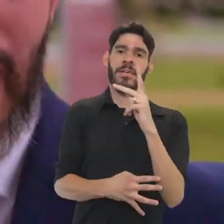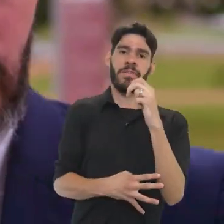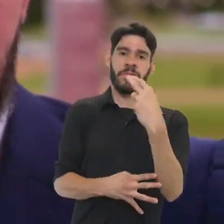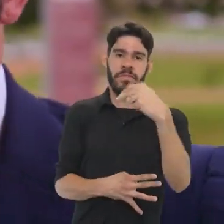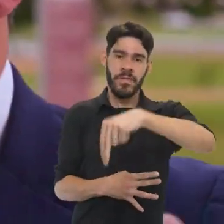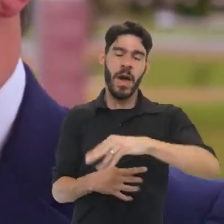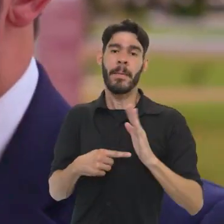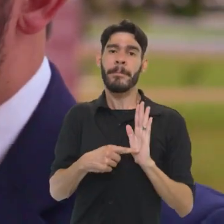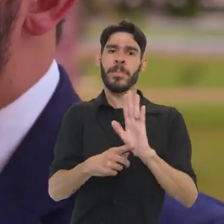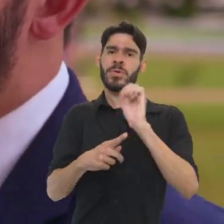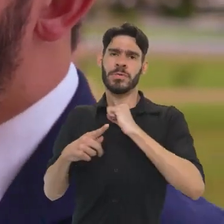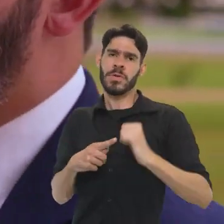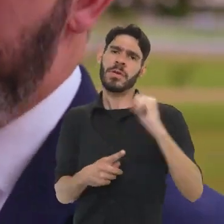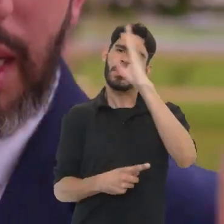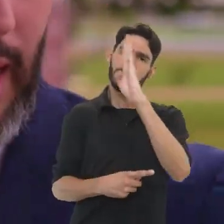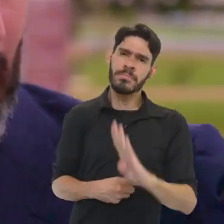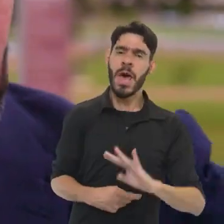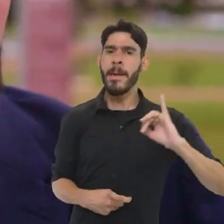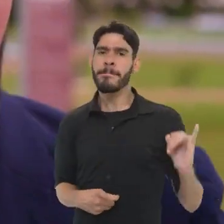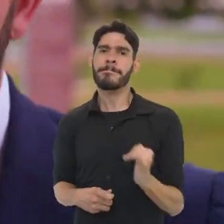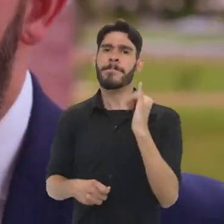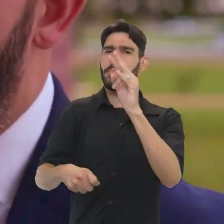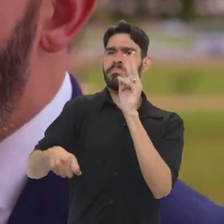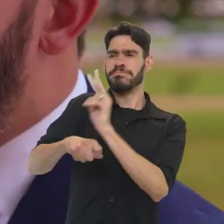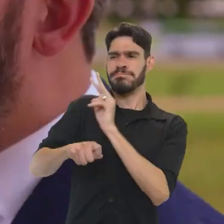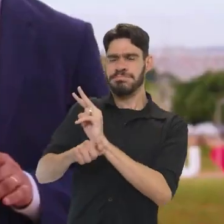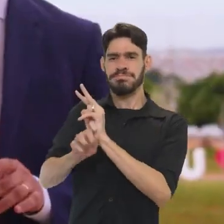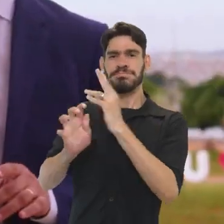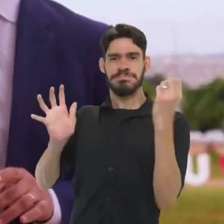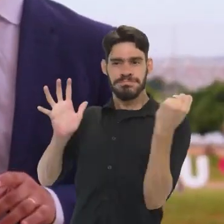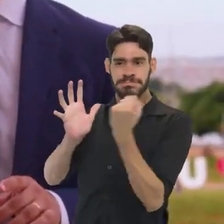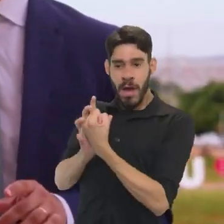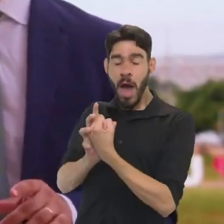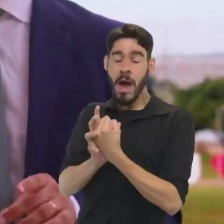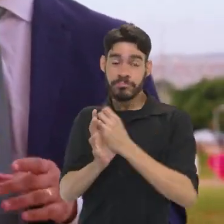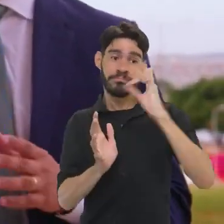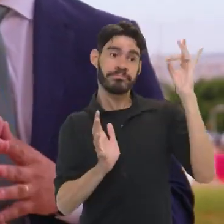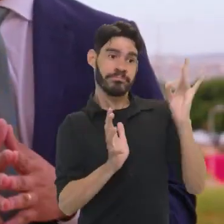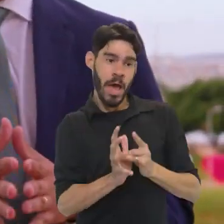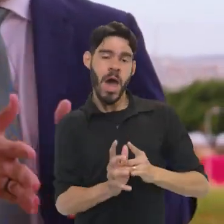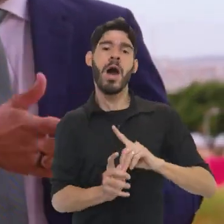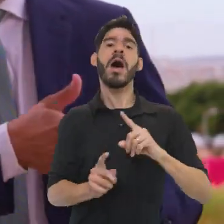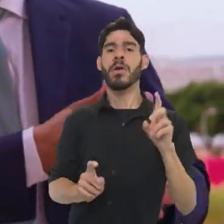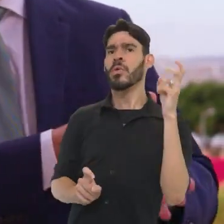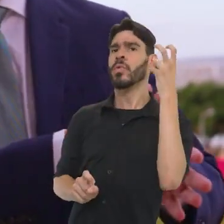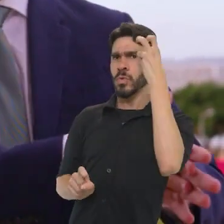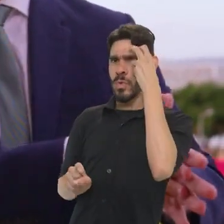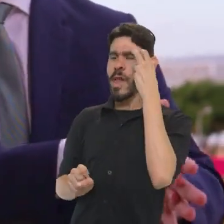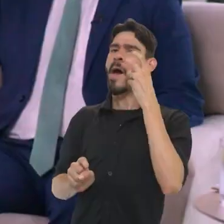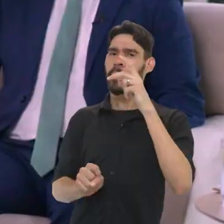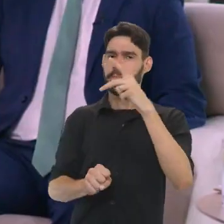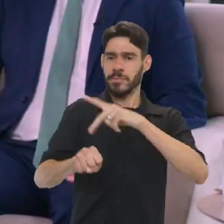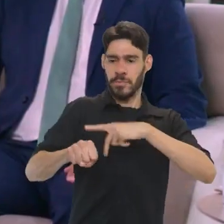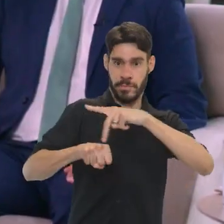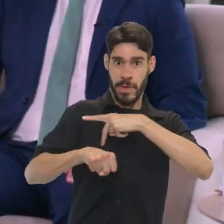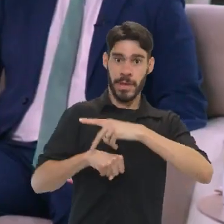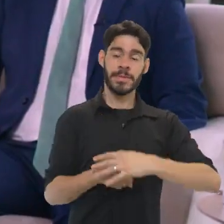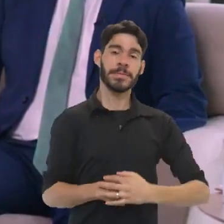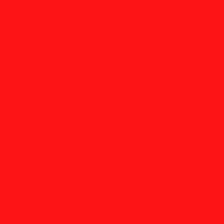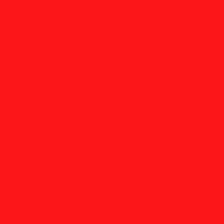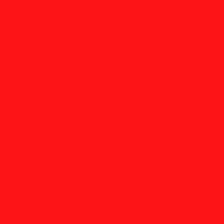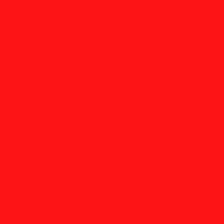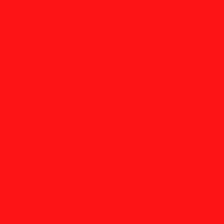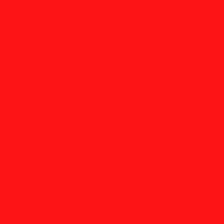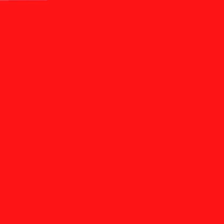IFAM para mostrar à sociedade brasileira a importância da preservação do patrimônio material e imaterial do país.